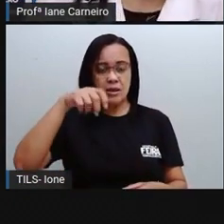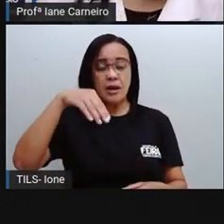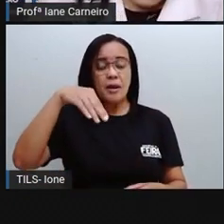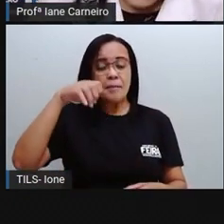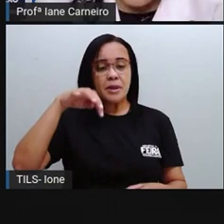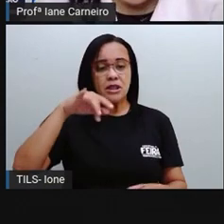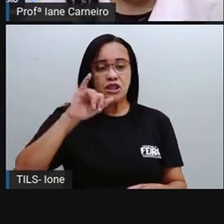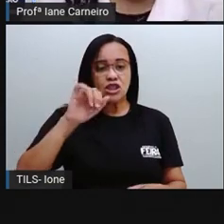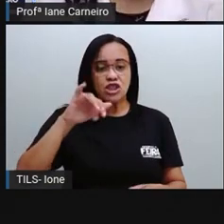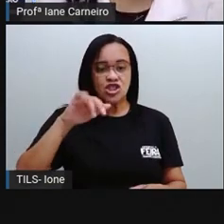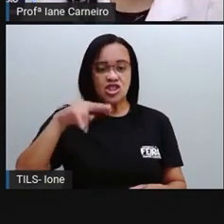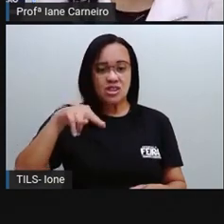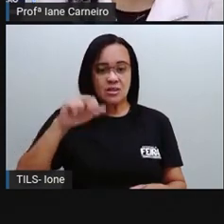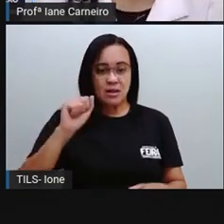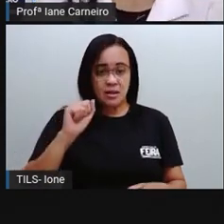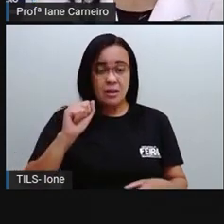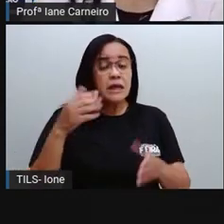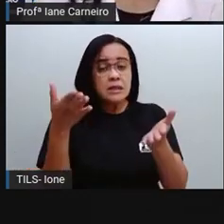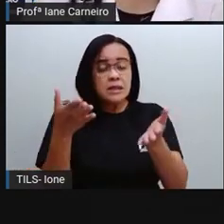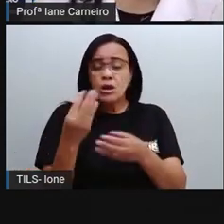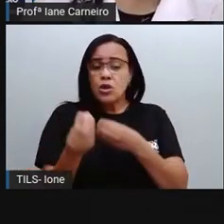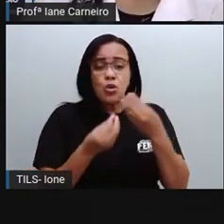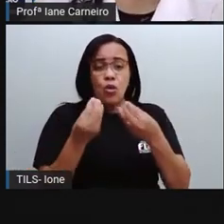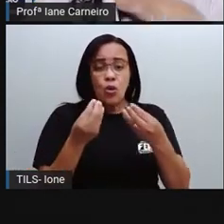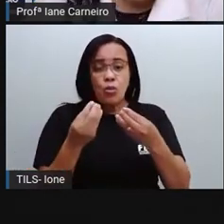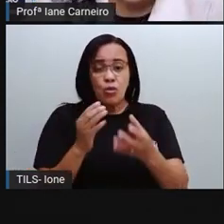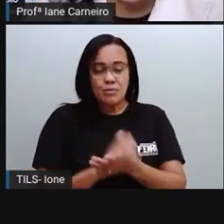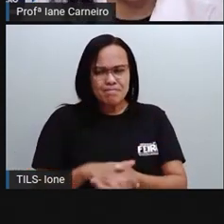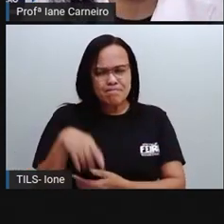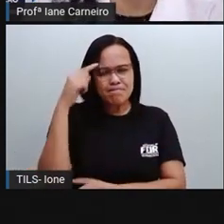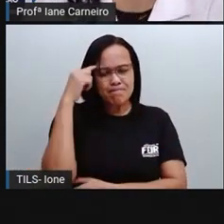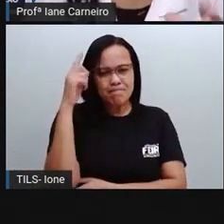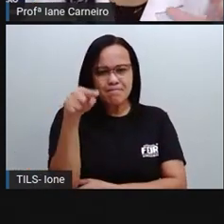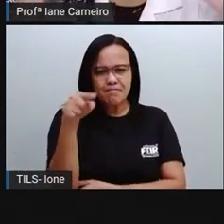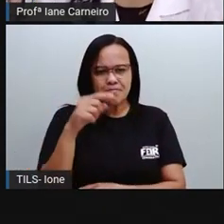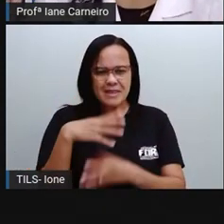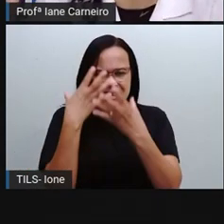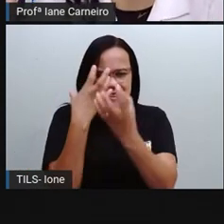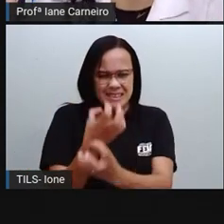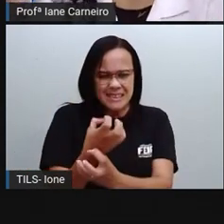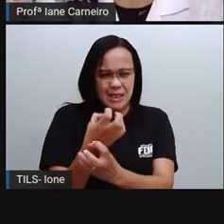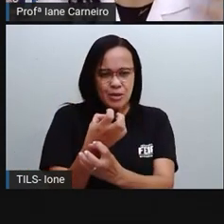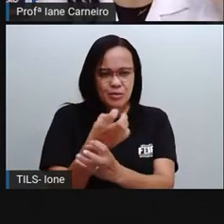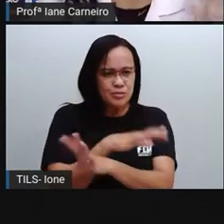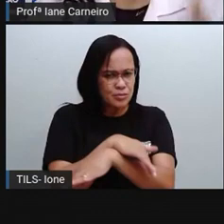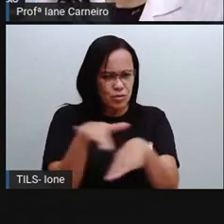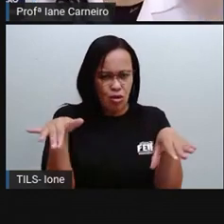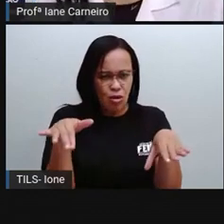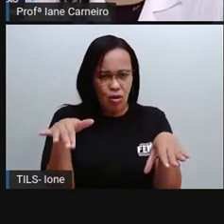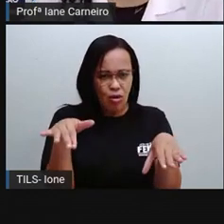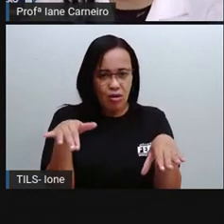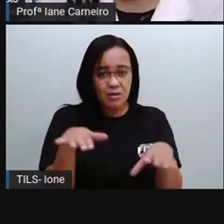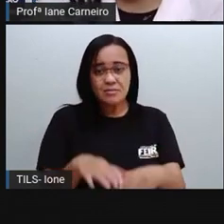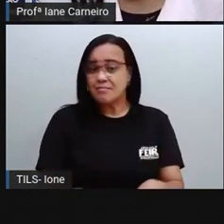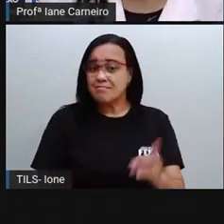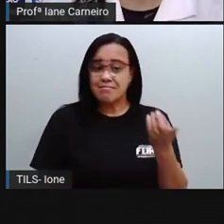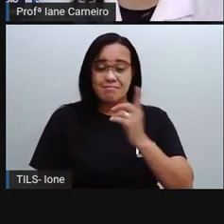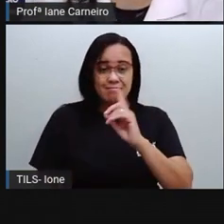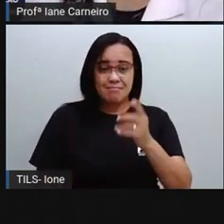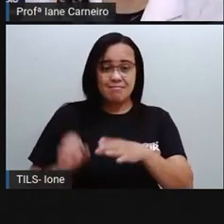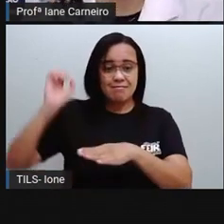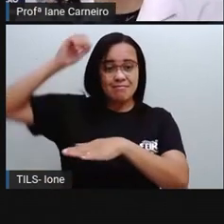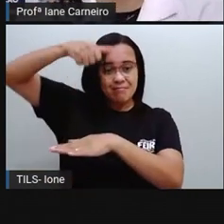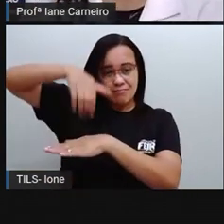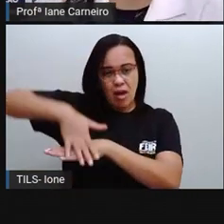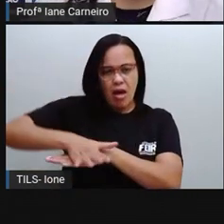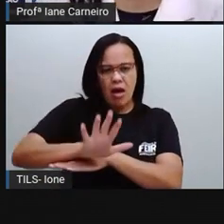também tem lugares como esse aqui, ó, lá na Chapada Diamantina, bem seco, que a gente não consegue nem pensar, como assim? Tem uma cachoeira aqui e